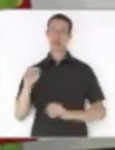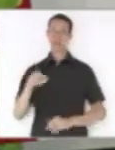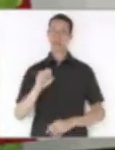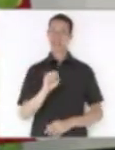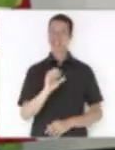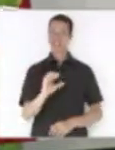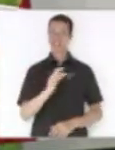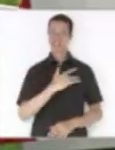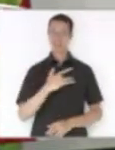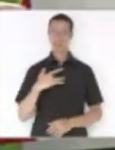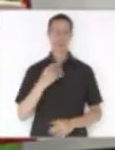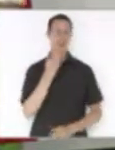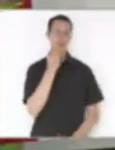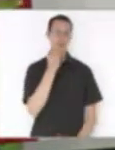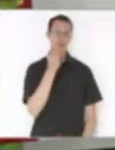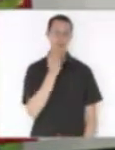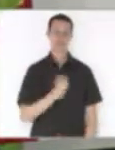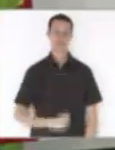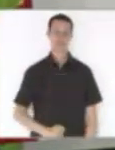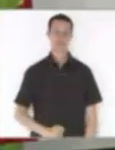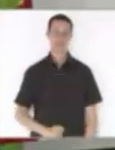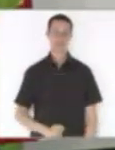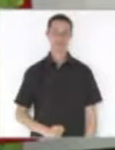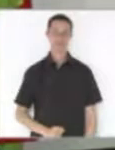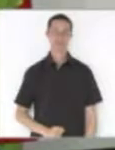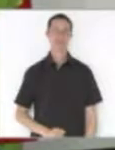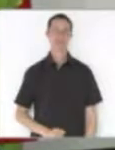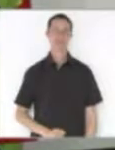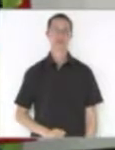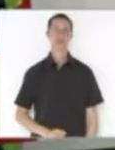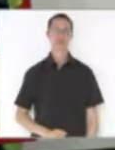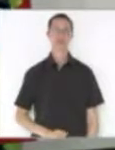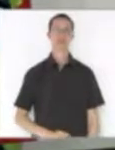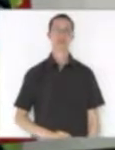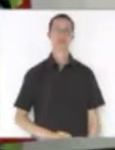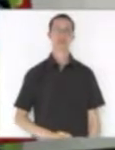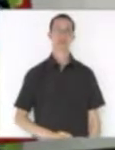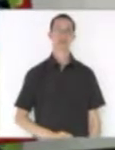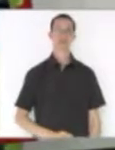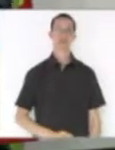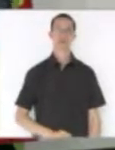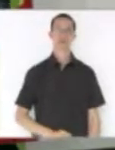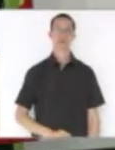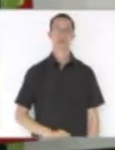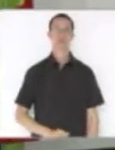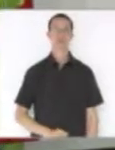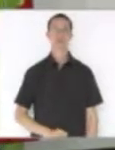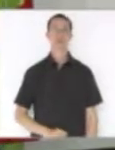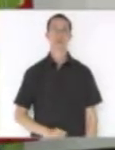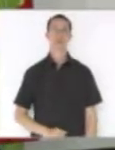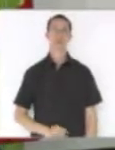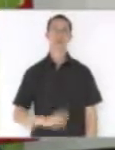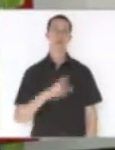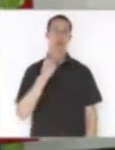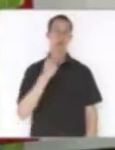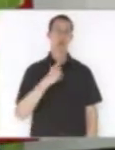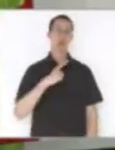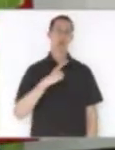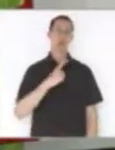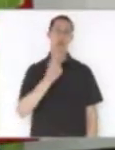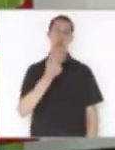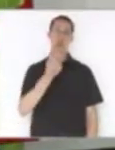é claro que tem que estar sobrando. Da mesma forma que alegou esses tempos aí, na Previdência, ah, tem um recurso parado da